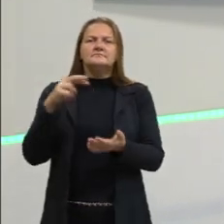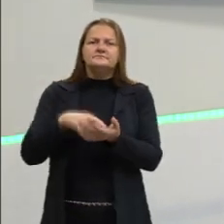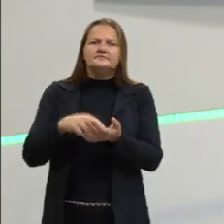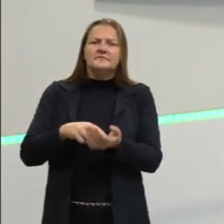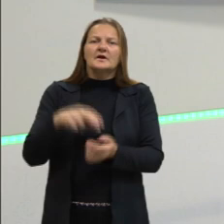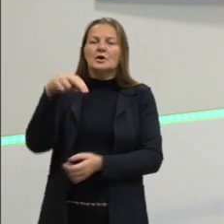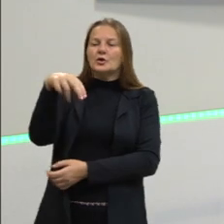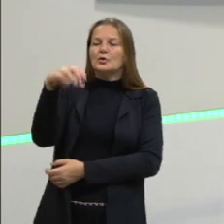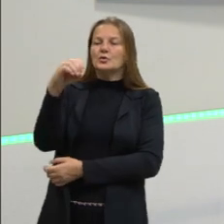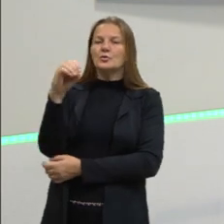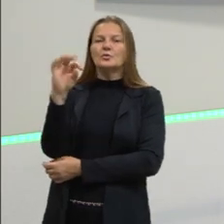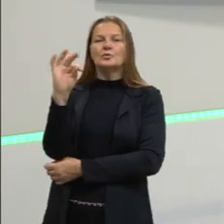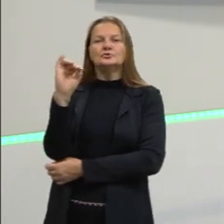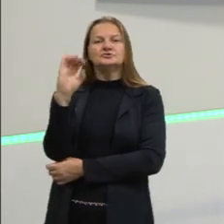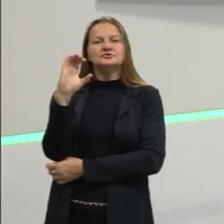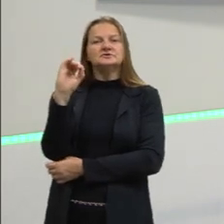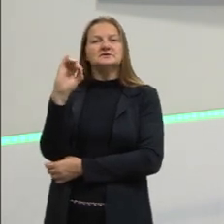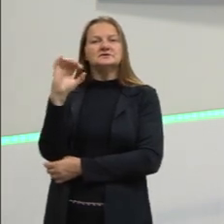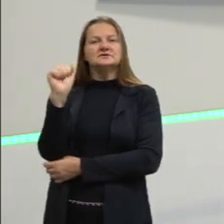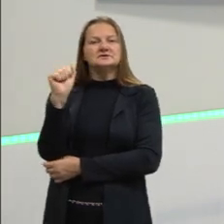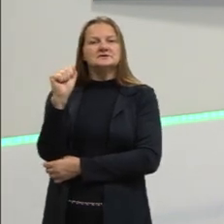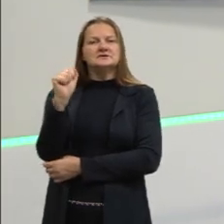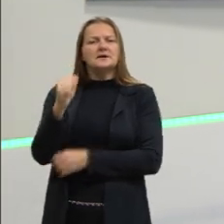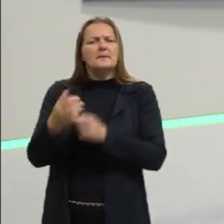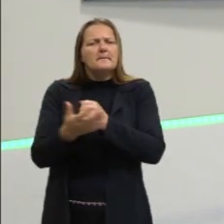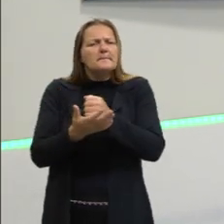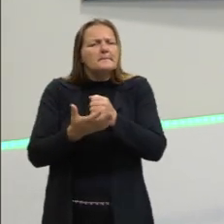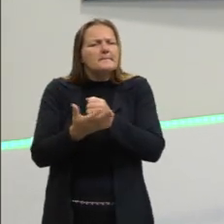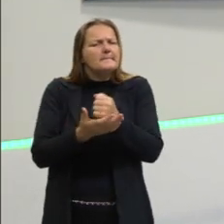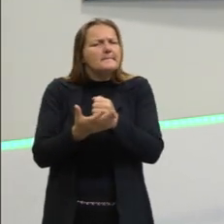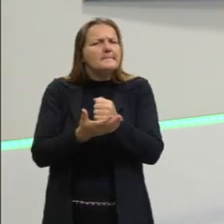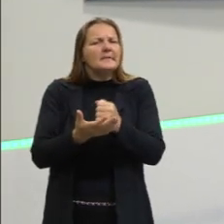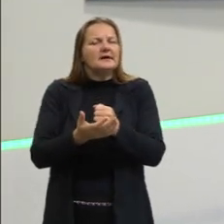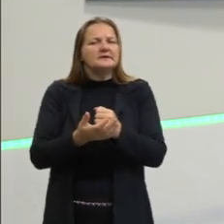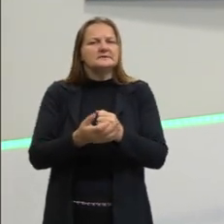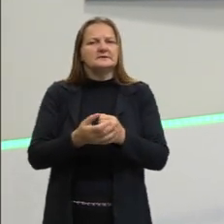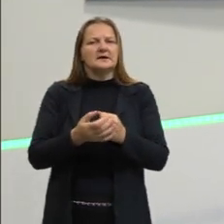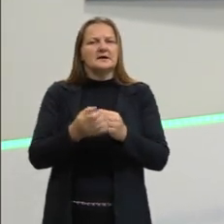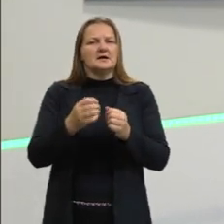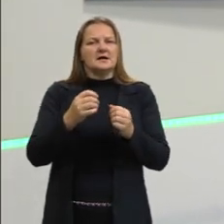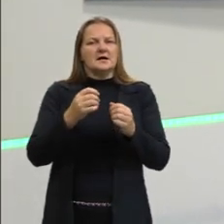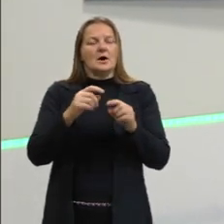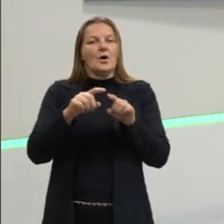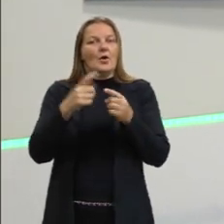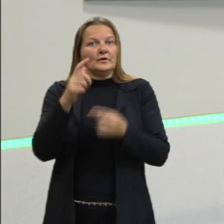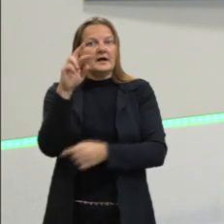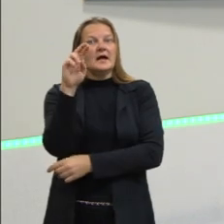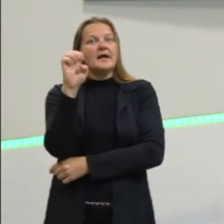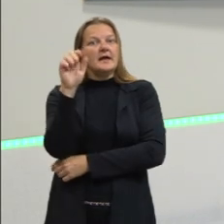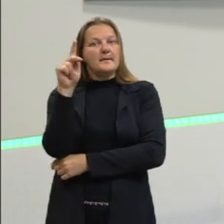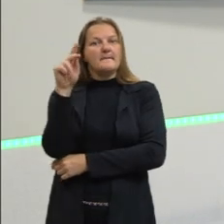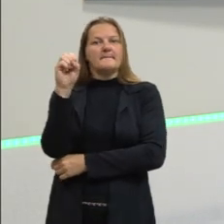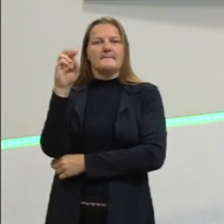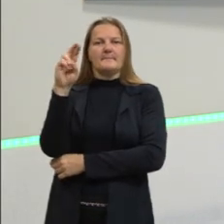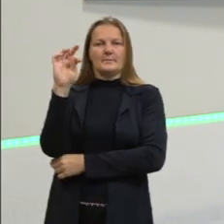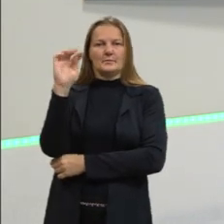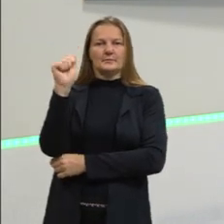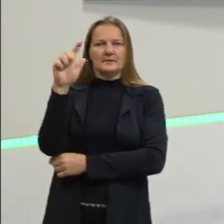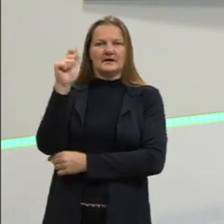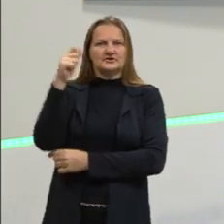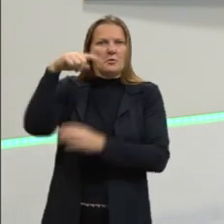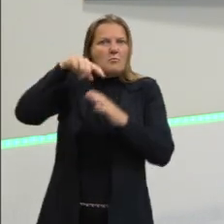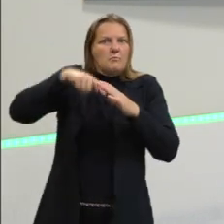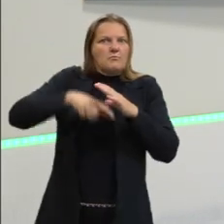notícia só é um pouquinho mais básica do que a reportagem. A notícia vai trazer os fatos,